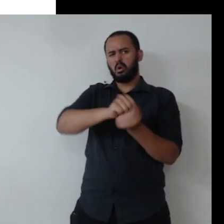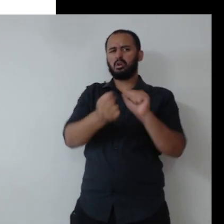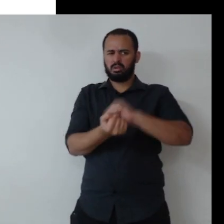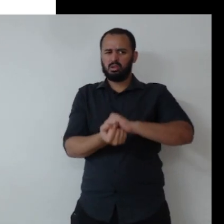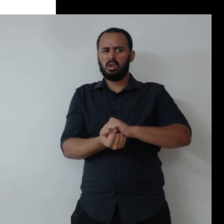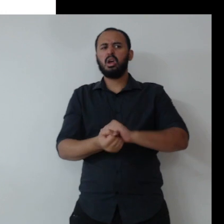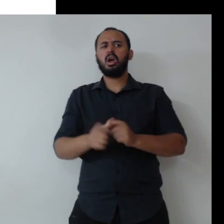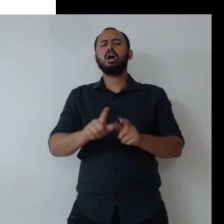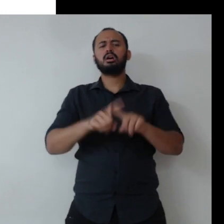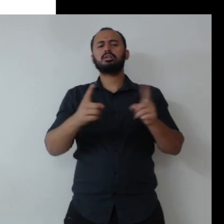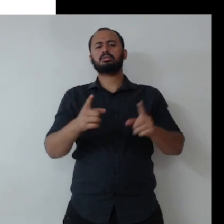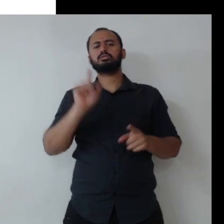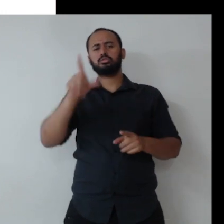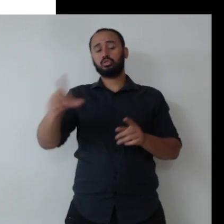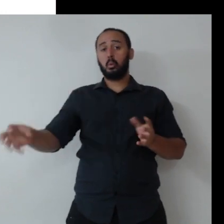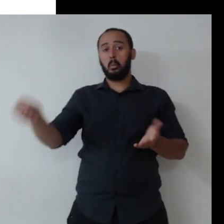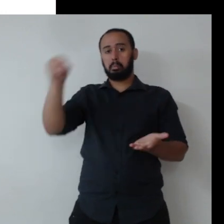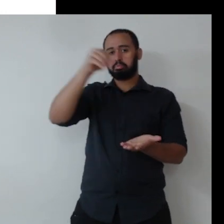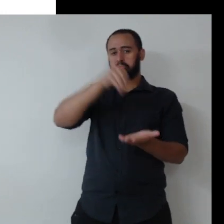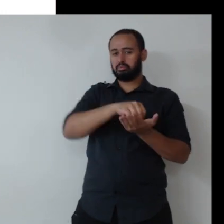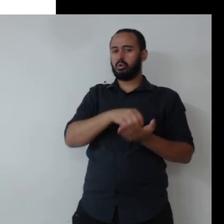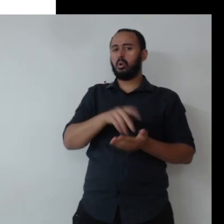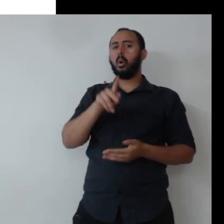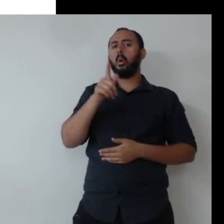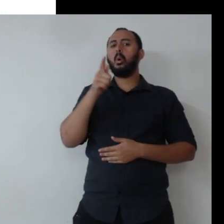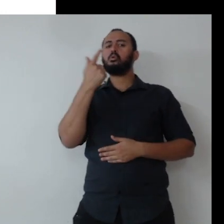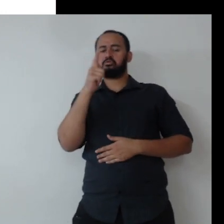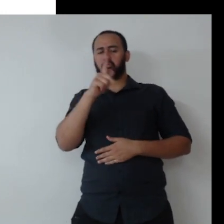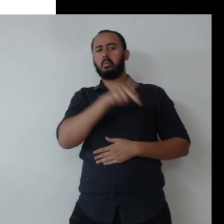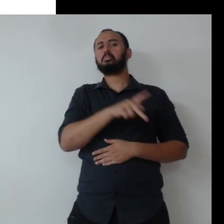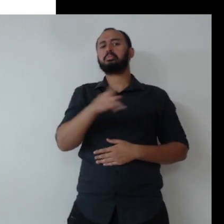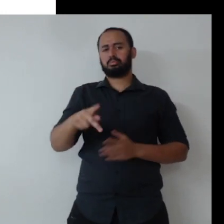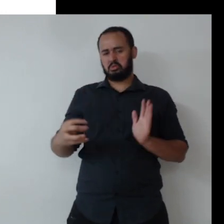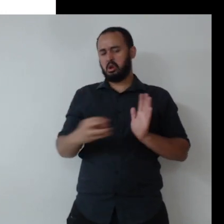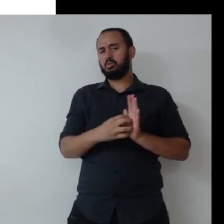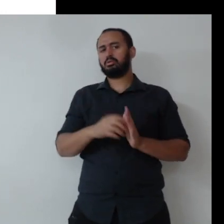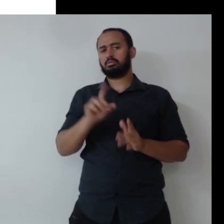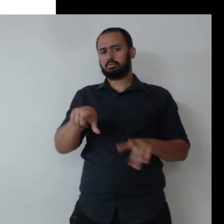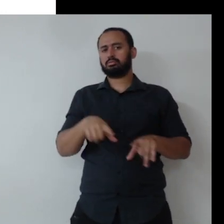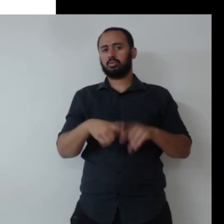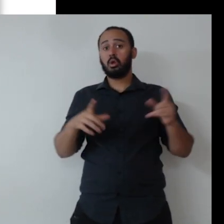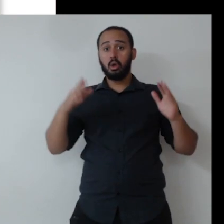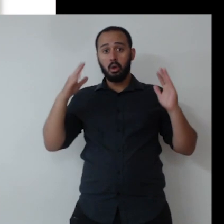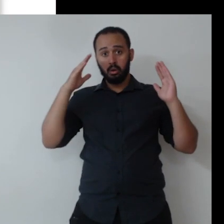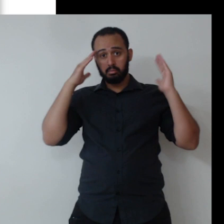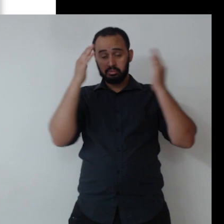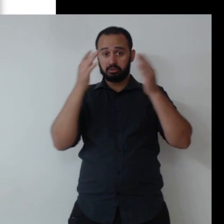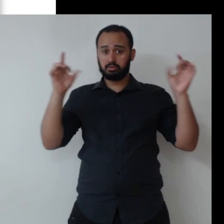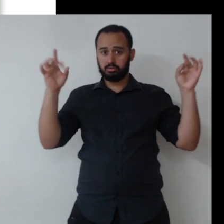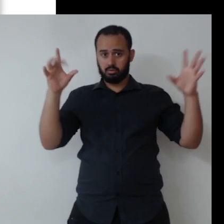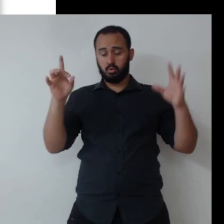e aplicado nas organizações públicas dentro da nossa missão como instituição pública.